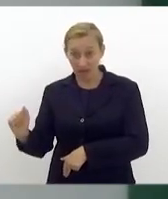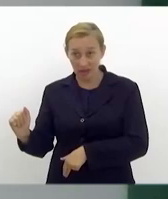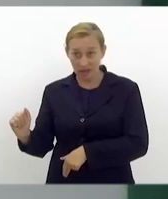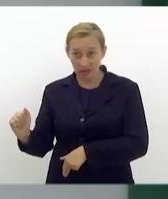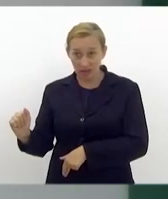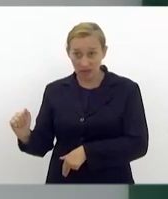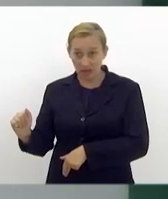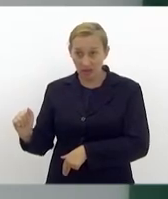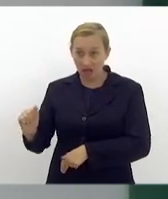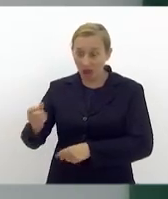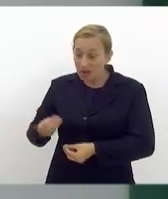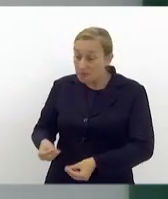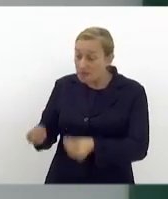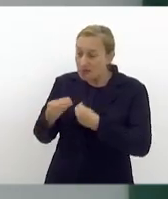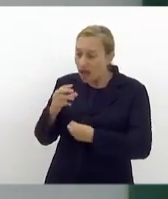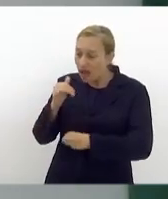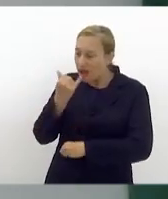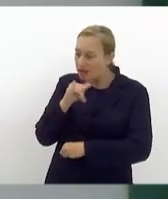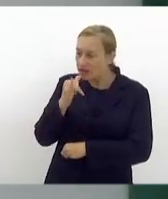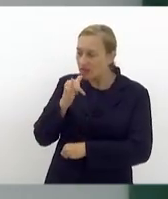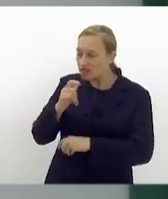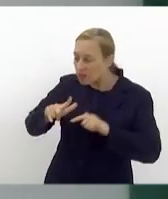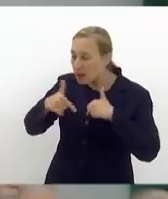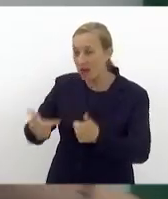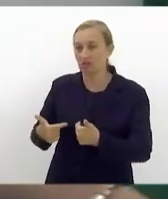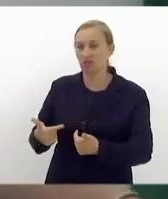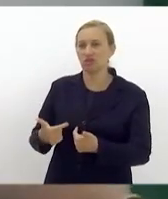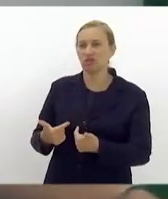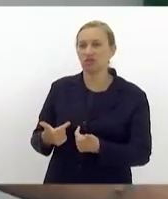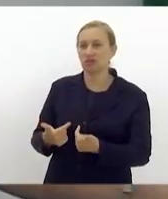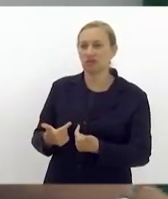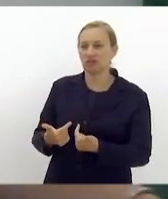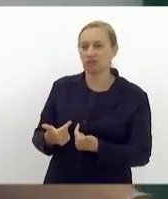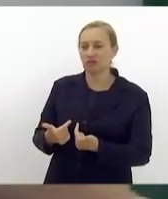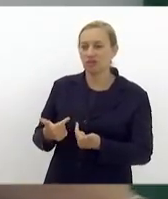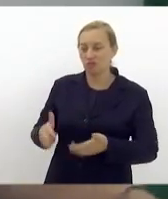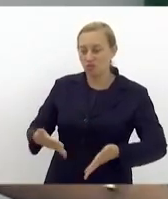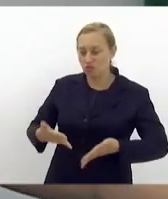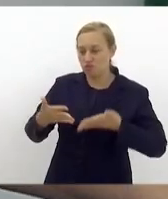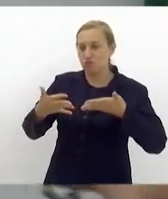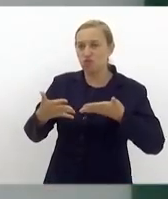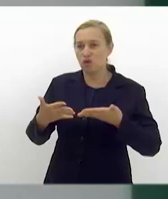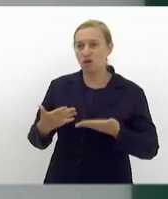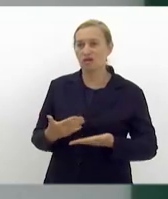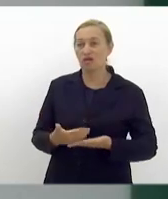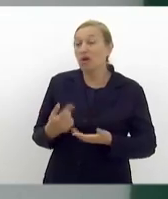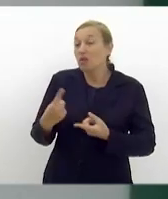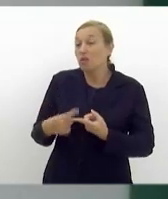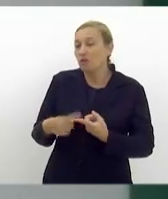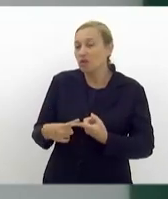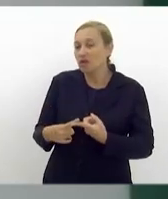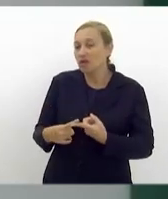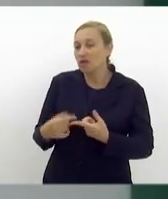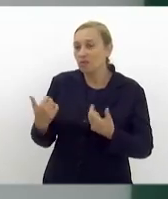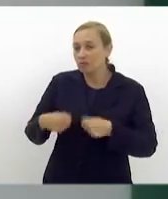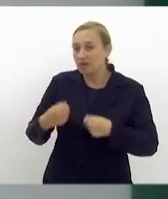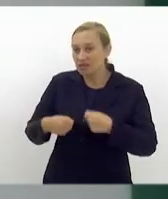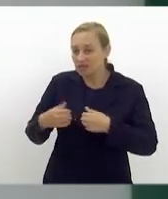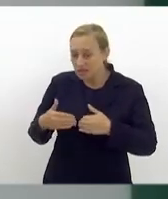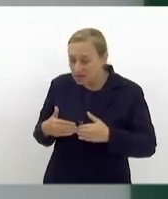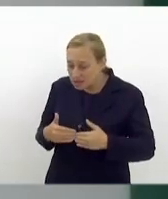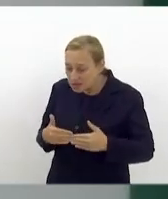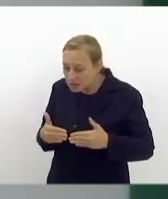ela me motiva tanto. Ela me motiva tanto porque eu tenho que abrir caminho para